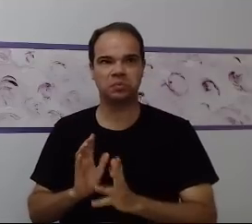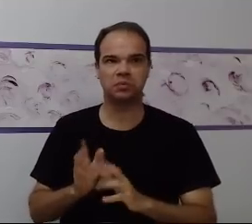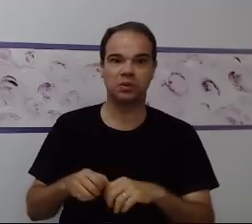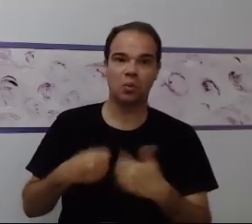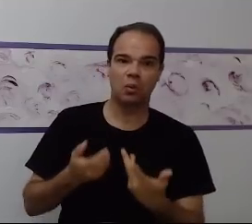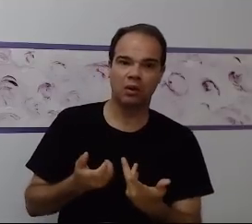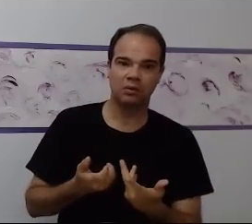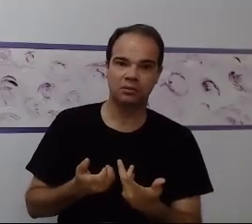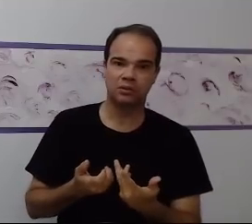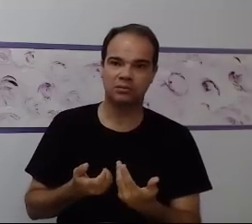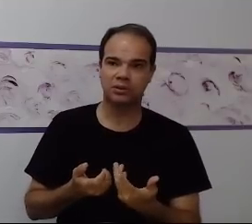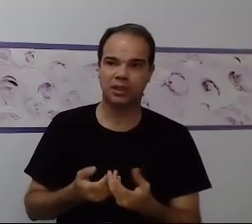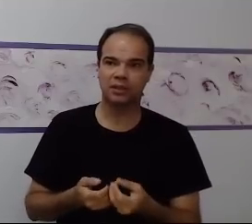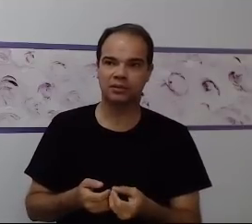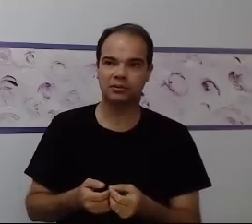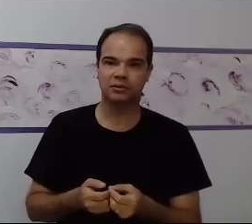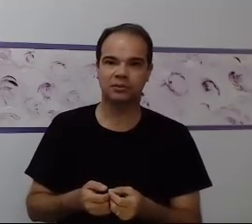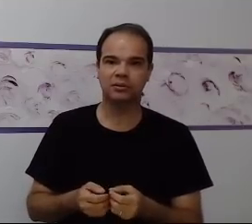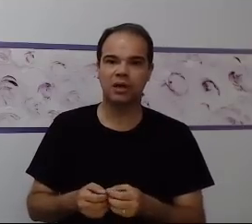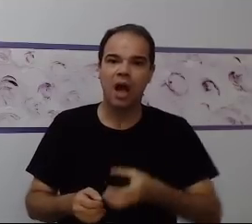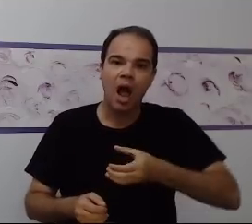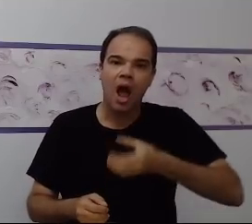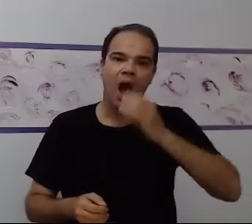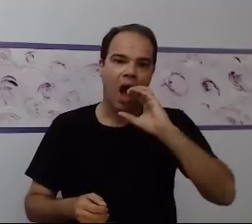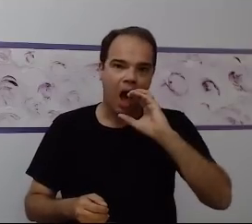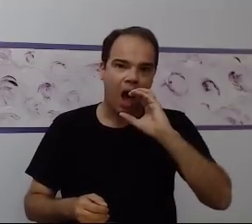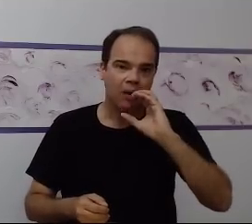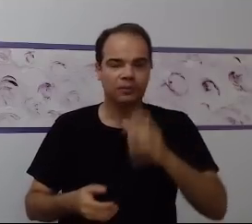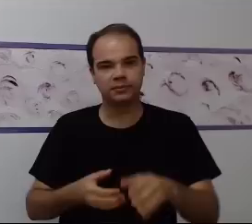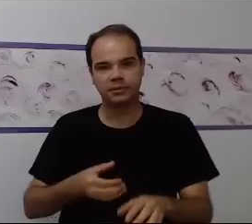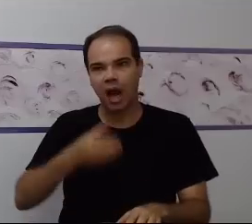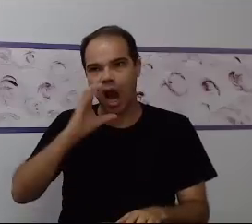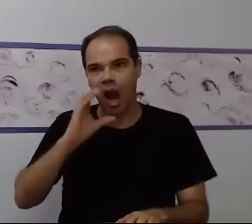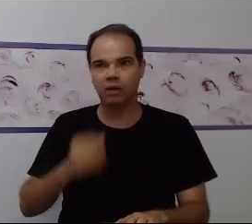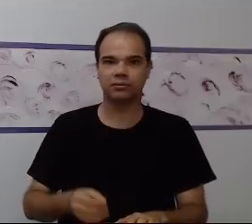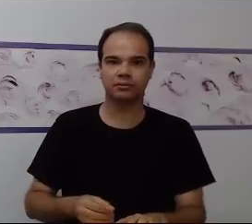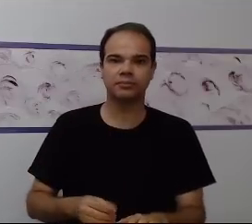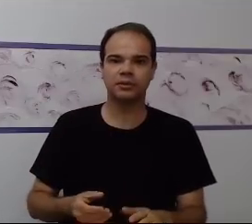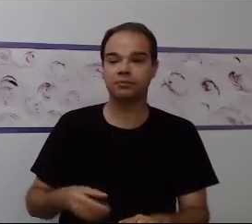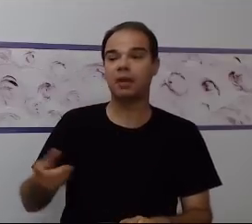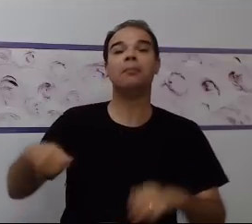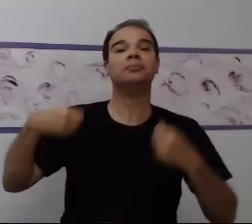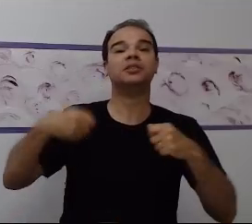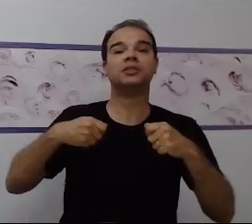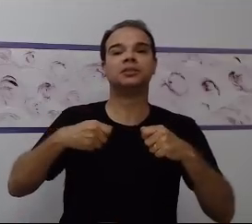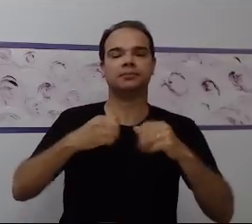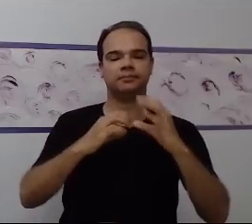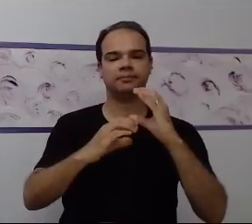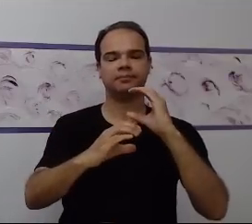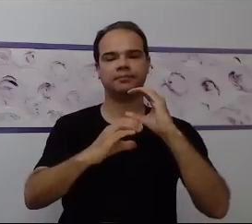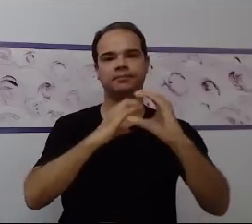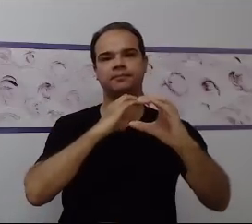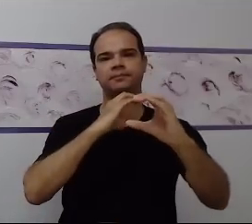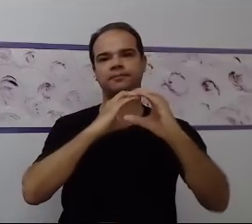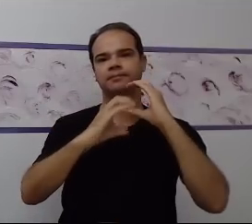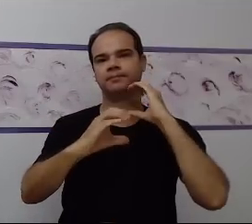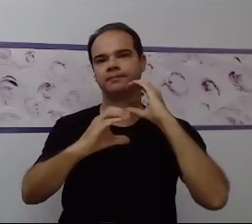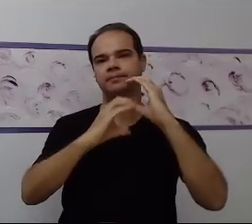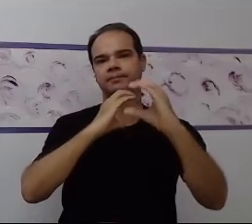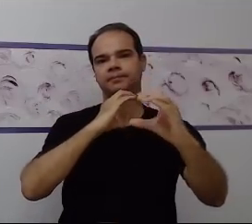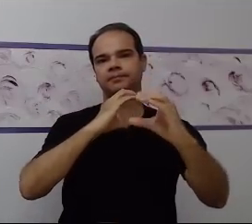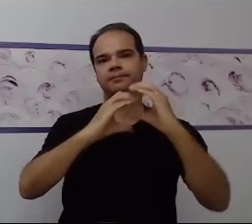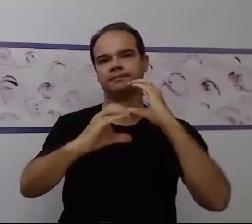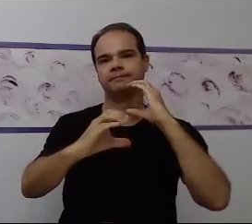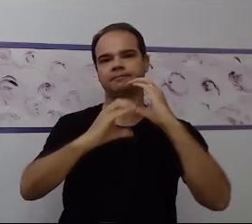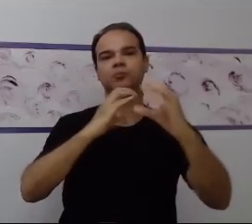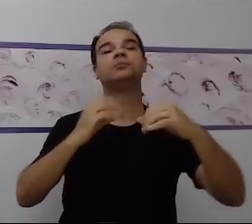Os gestos, né? É importante que a criança ou a pessoa ela consiga se comunicar. É extremamente importante. Todo indivíduo